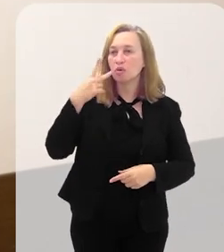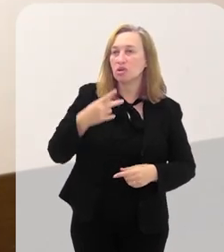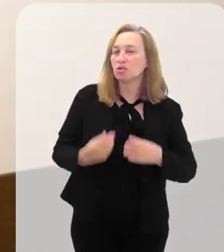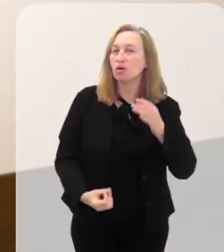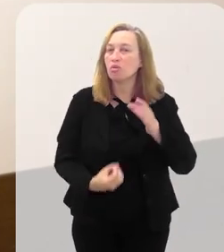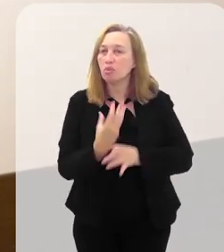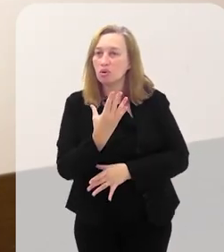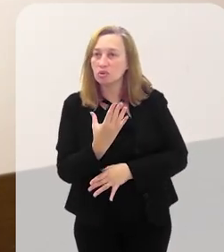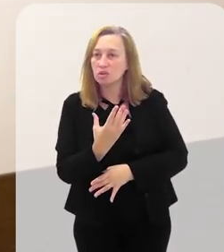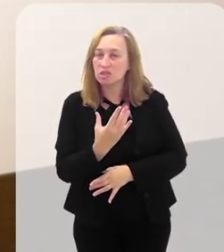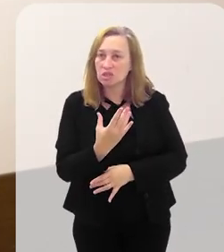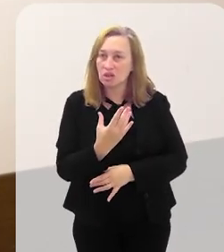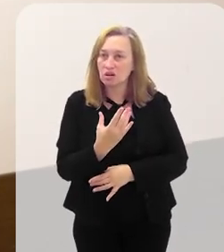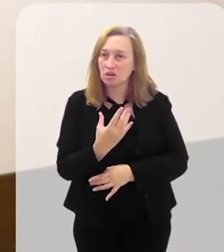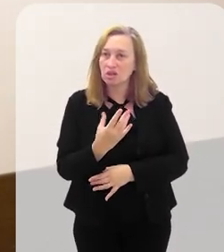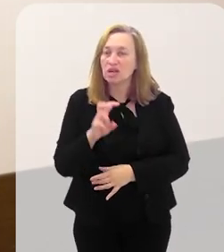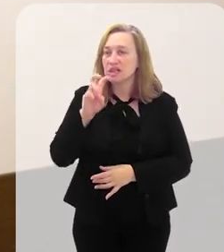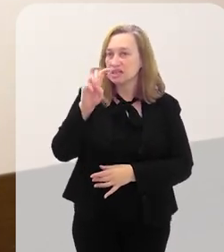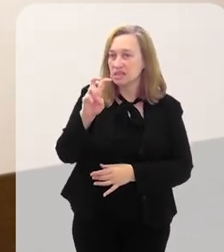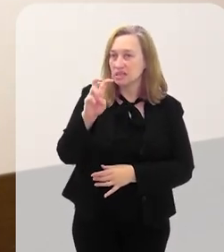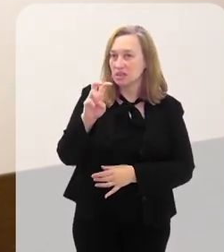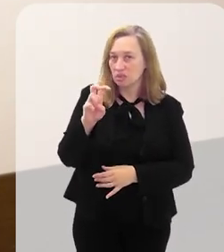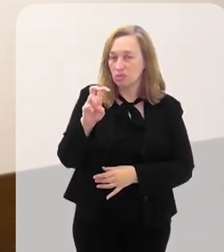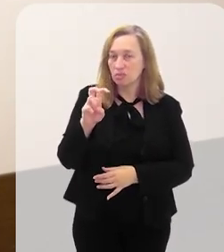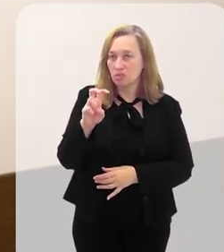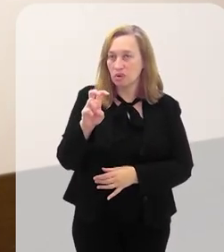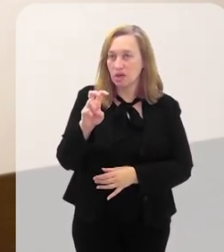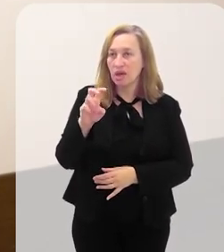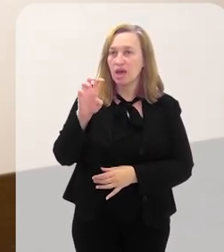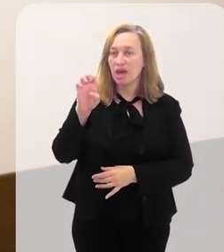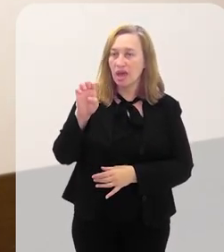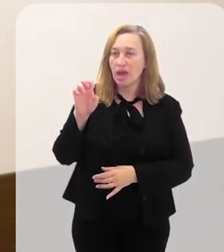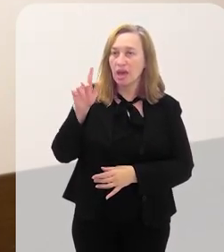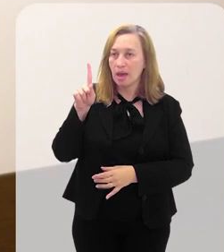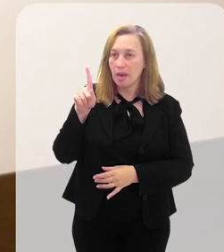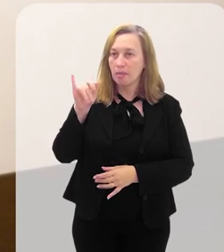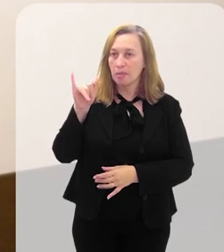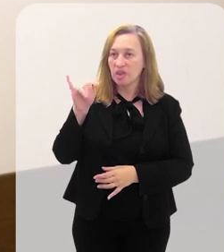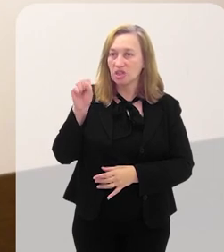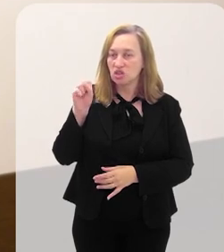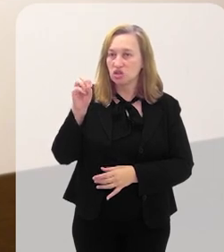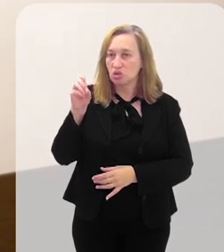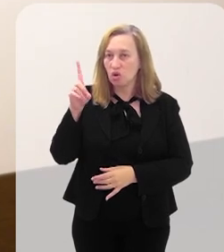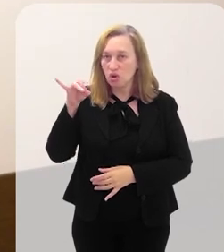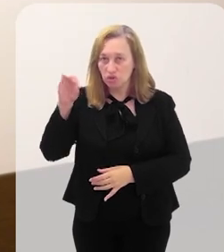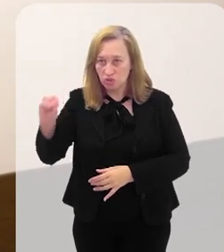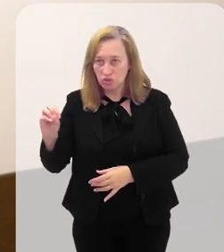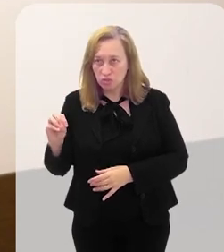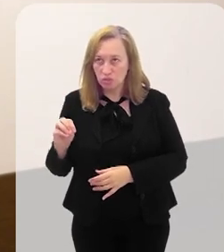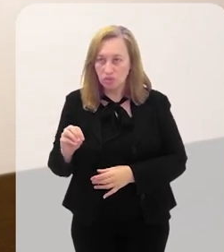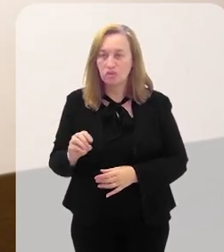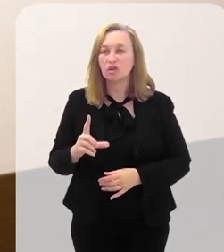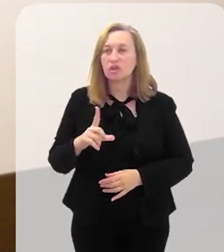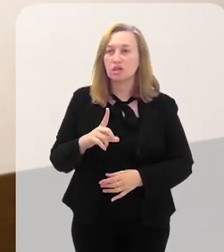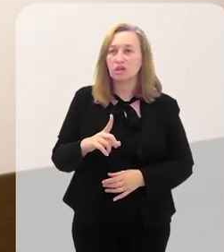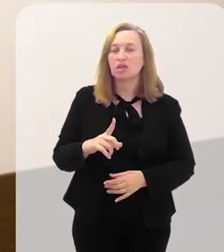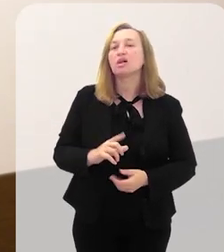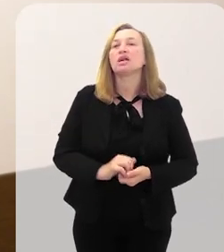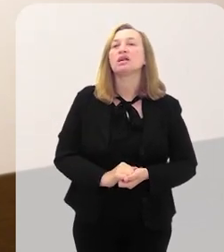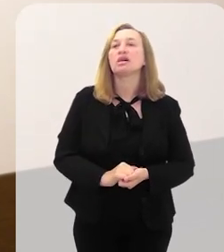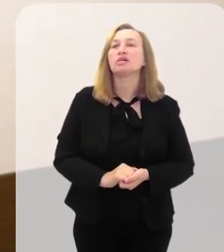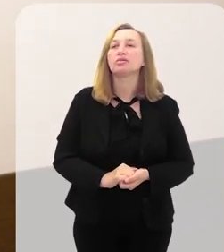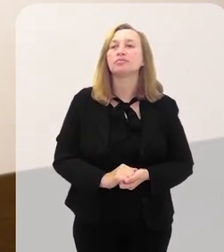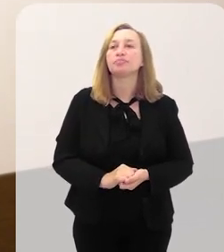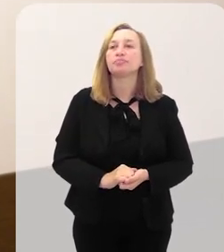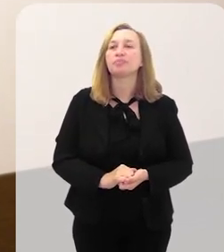numa produção de fôlego, que são cinco episódios. Vai ter até a luta das cotas, estão lá, cinco episódios.